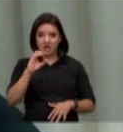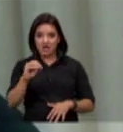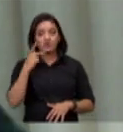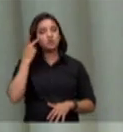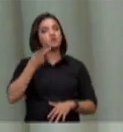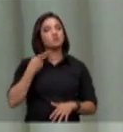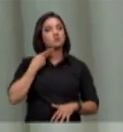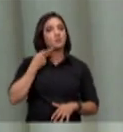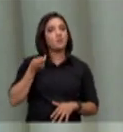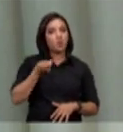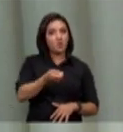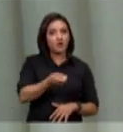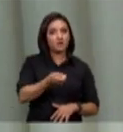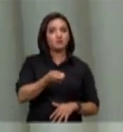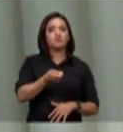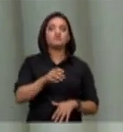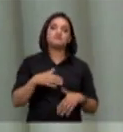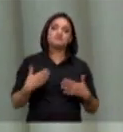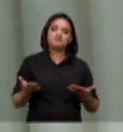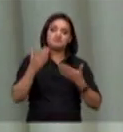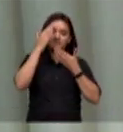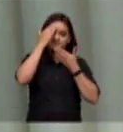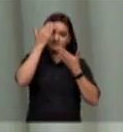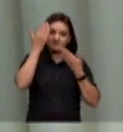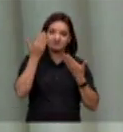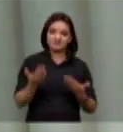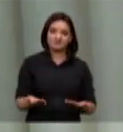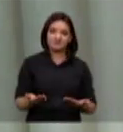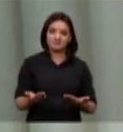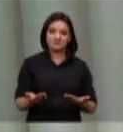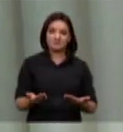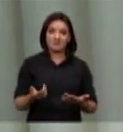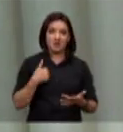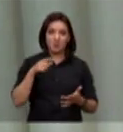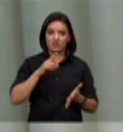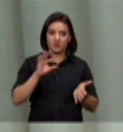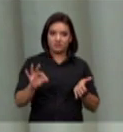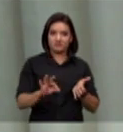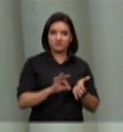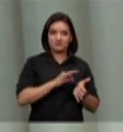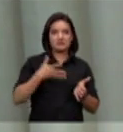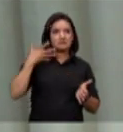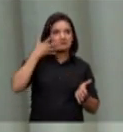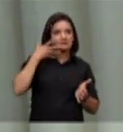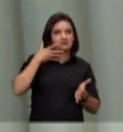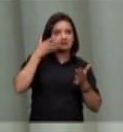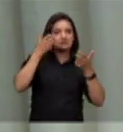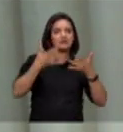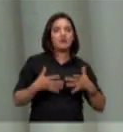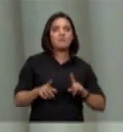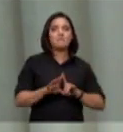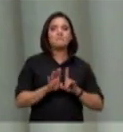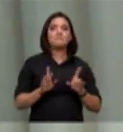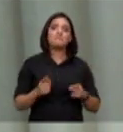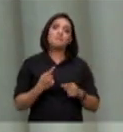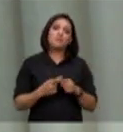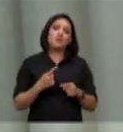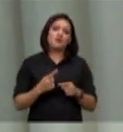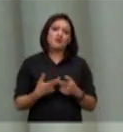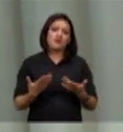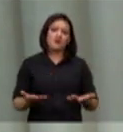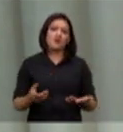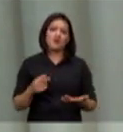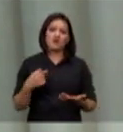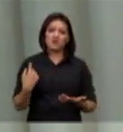e eu agradeço a vossa excelência embora não tenha me inscrito para fazer uma exposição porque acho que